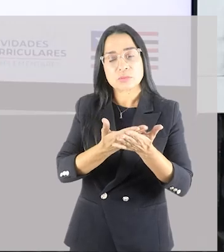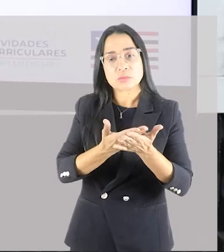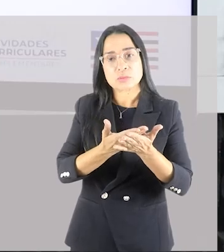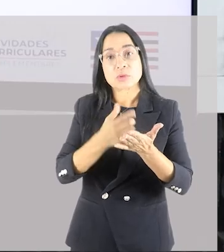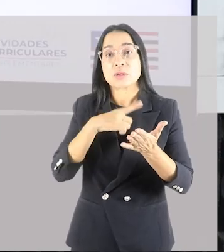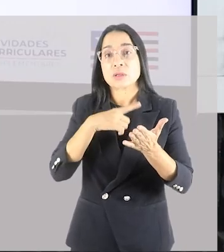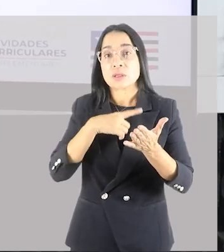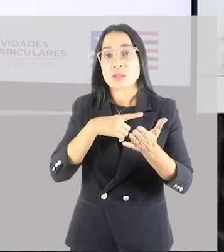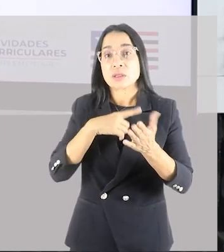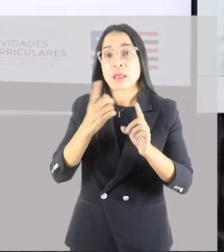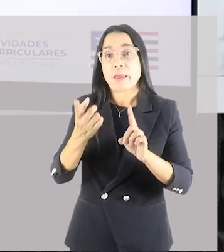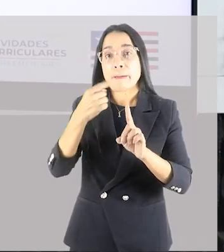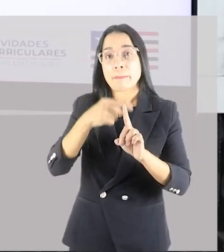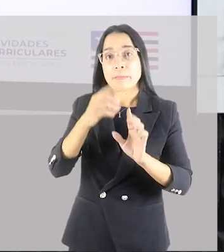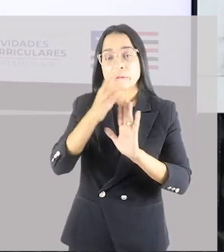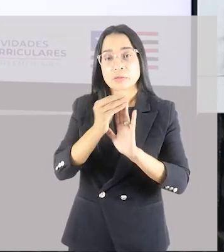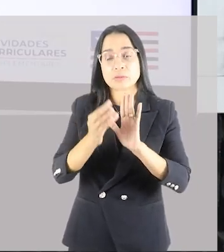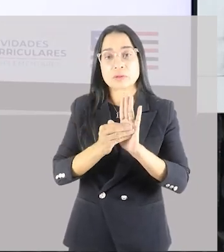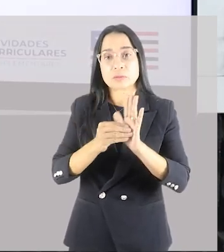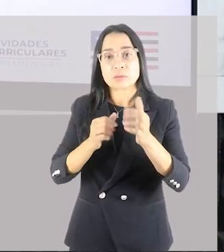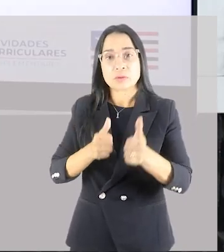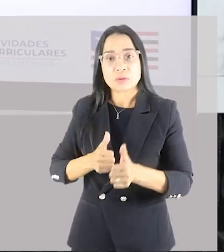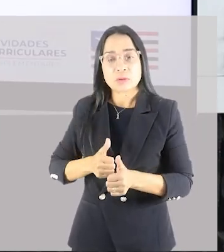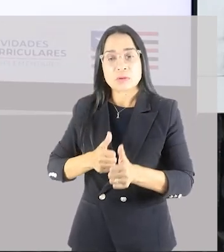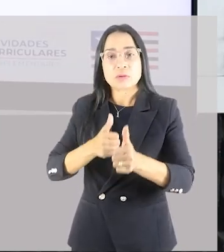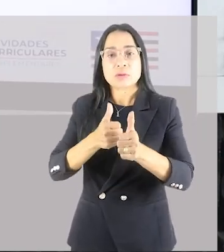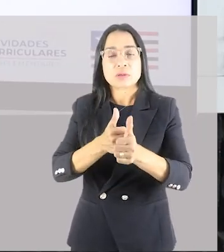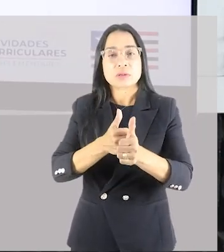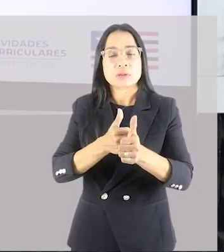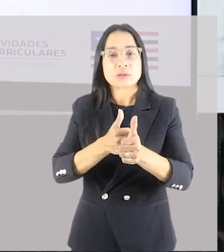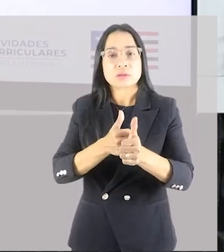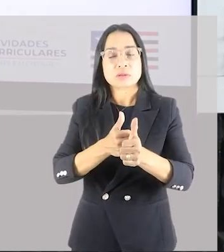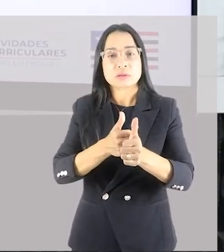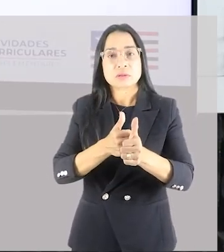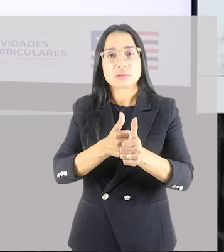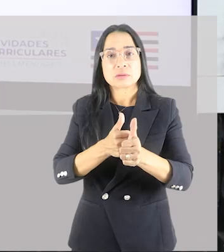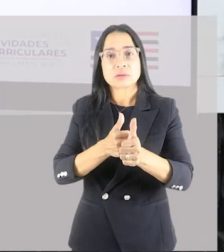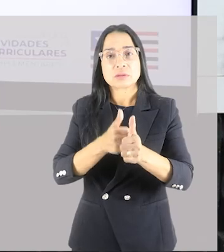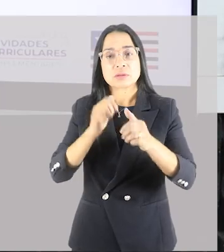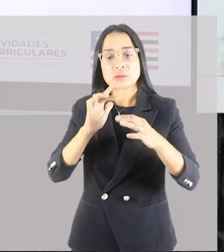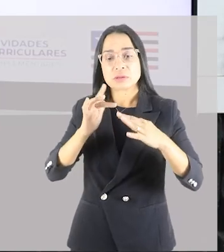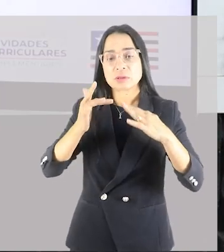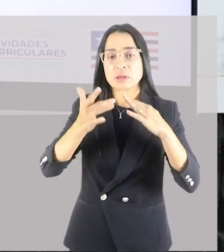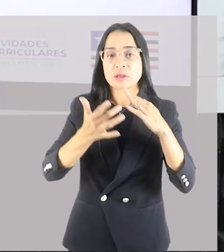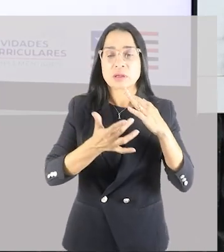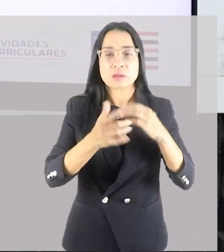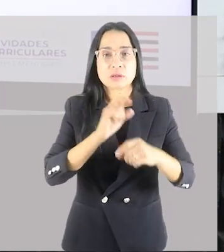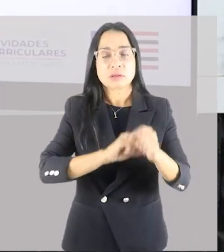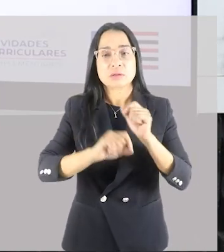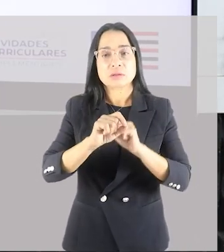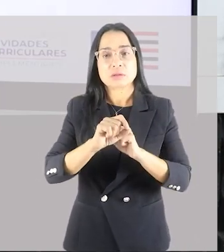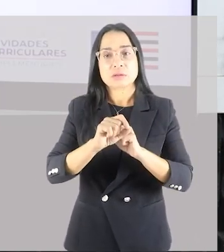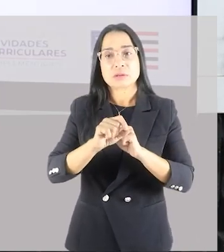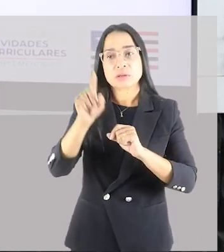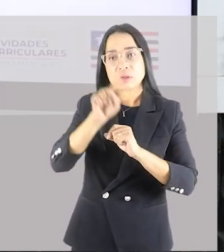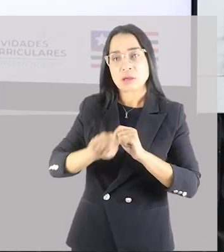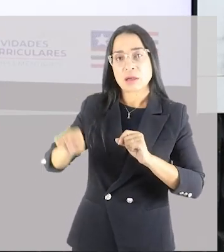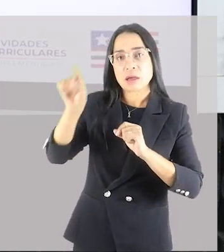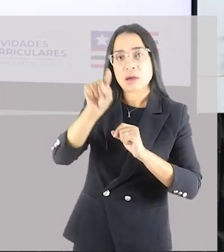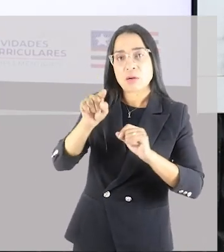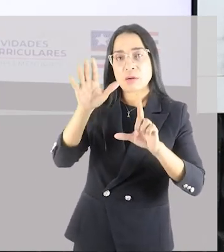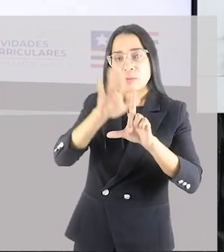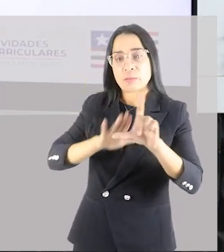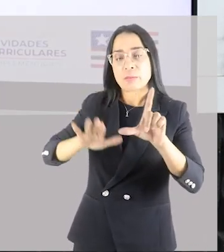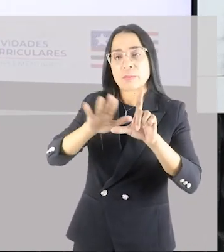de seguir a gente lá nas nossas redes sociais, tá? Arroba a plataforma Gonçalo